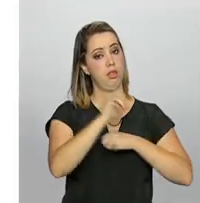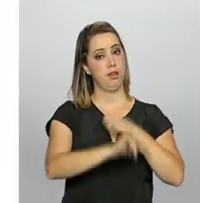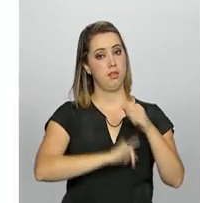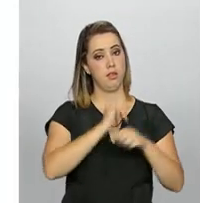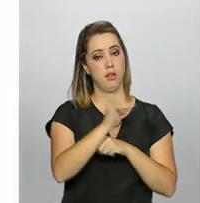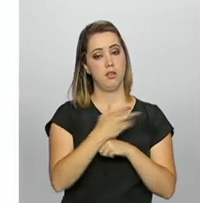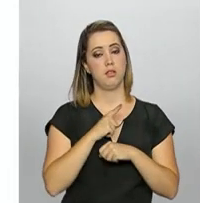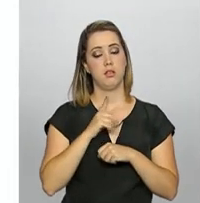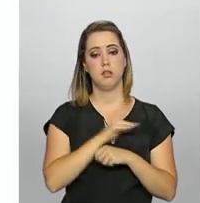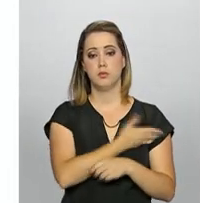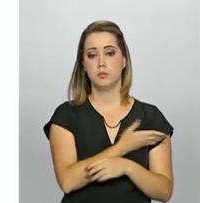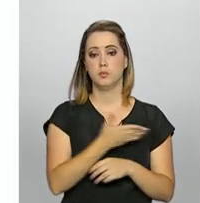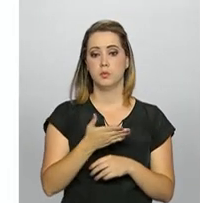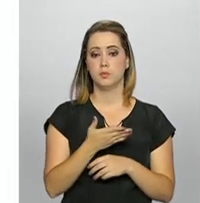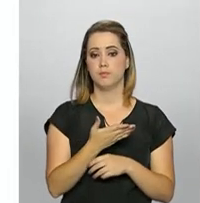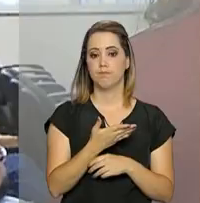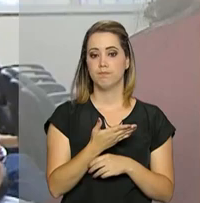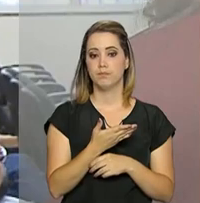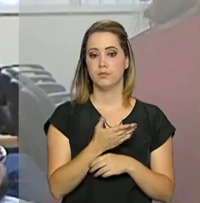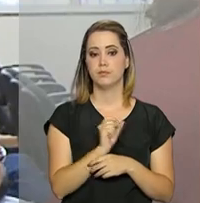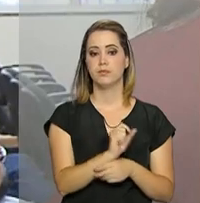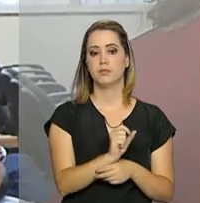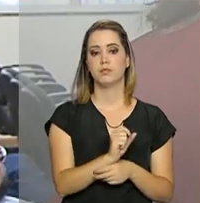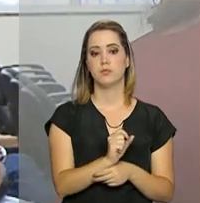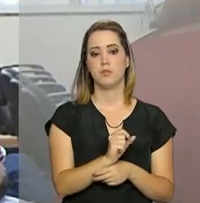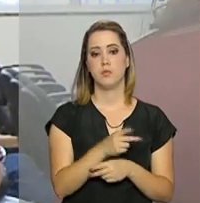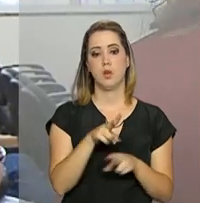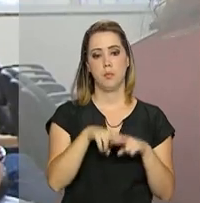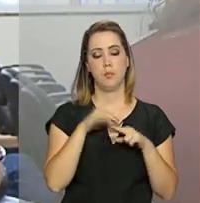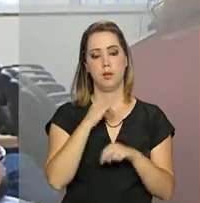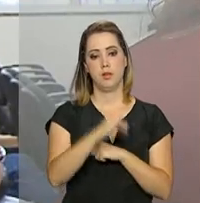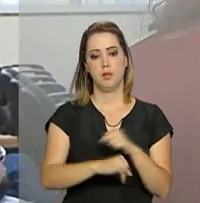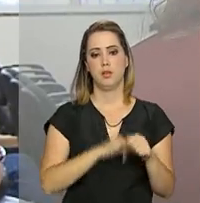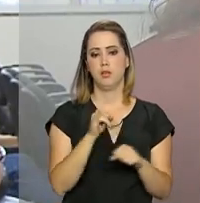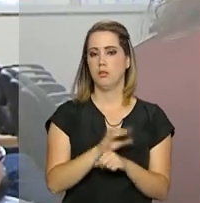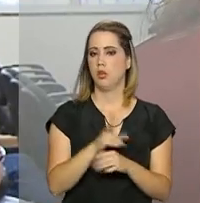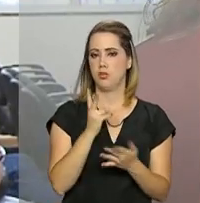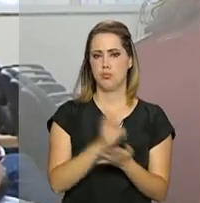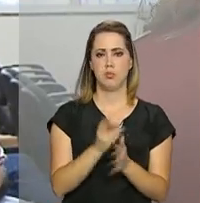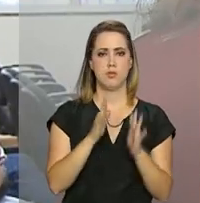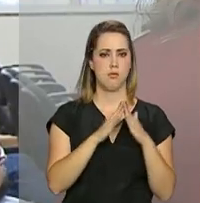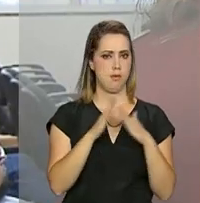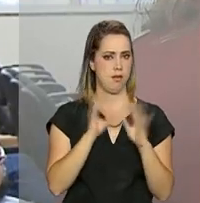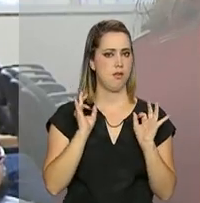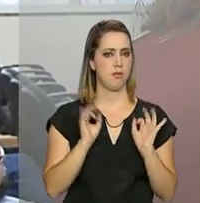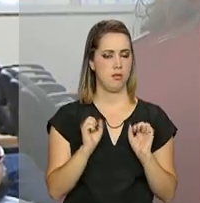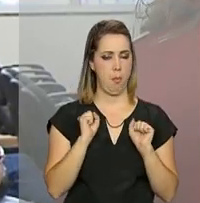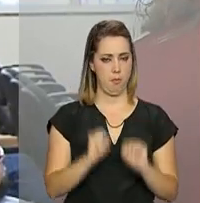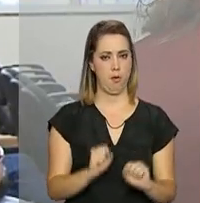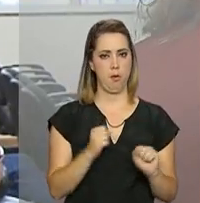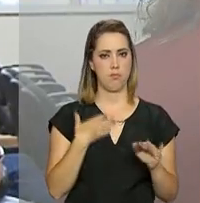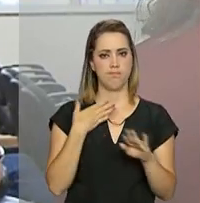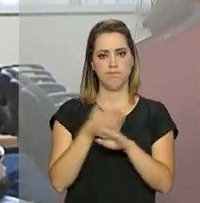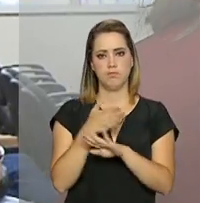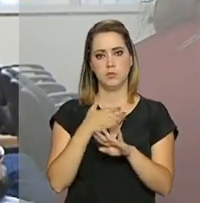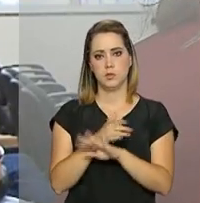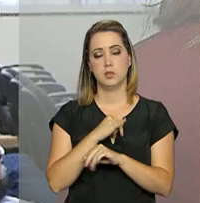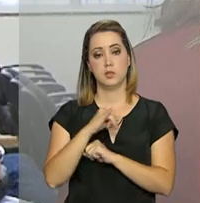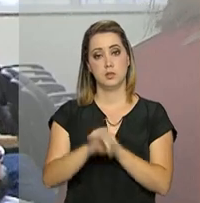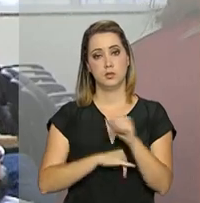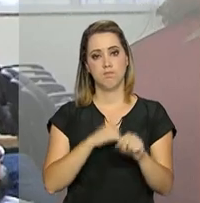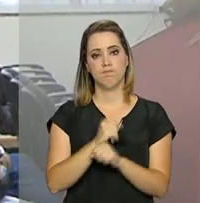população o portal Mais Emprego. Pela internet, sem sair de casa, o trabalhador pode acessar o site,